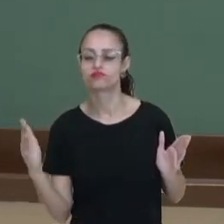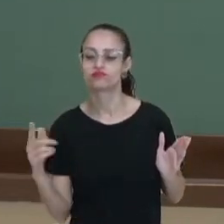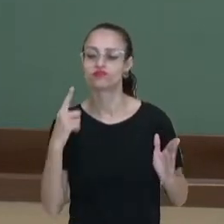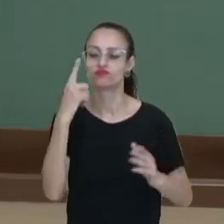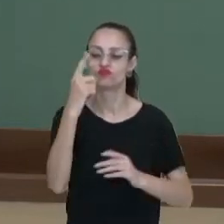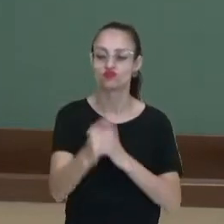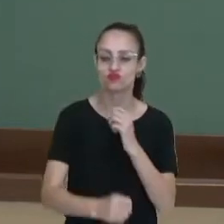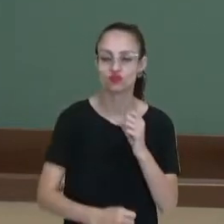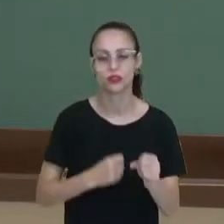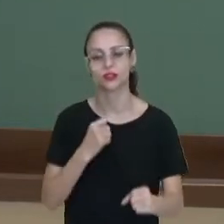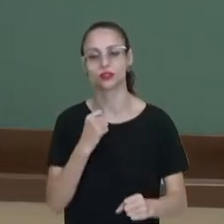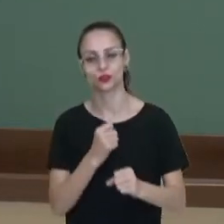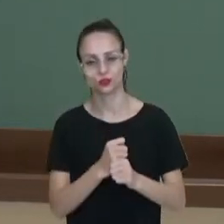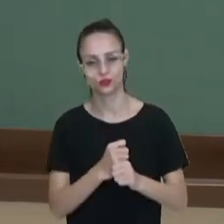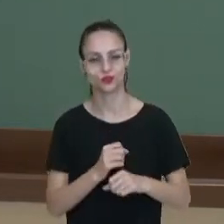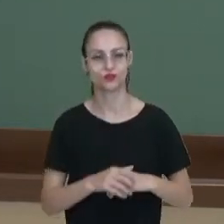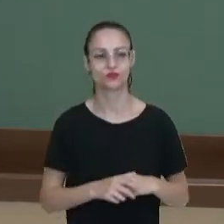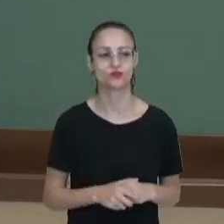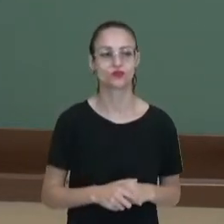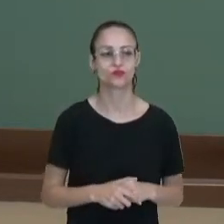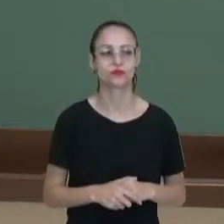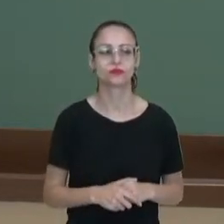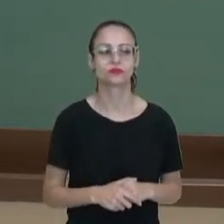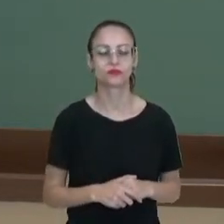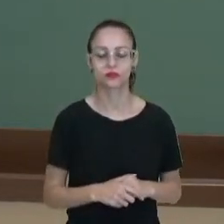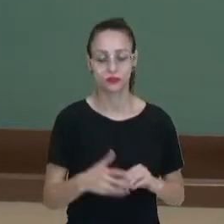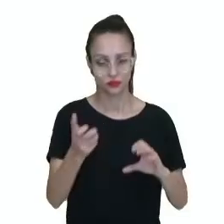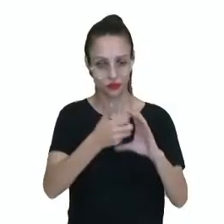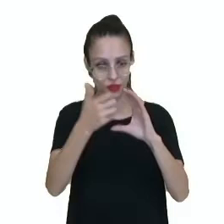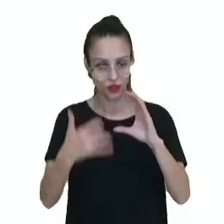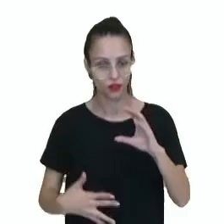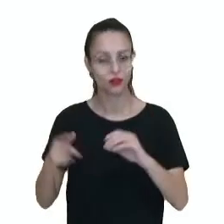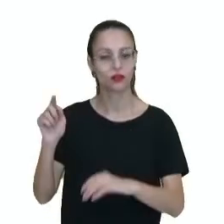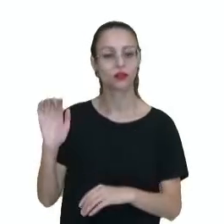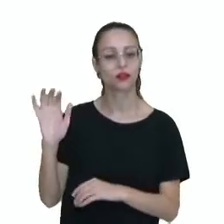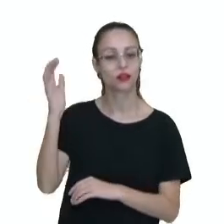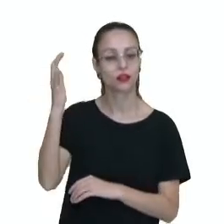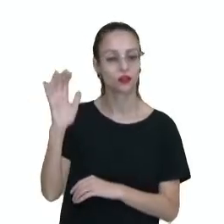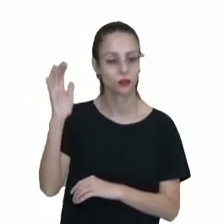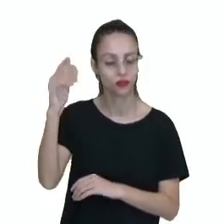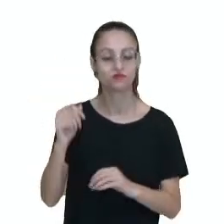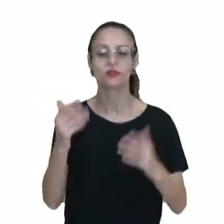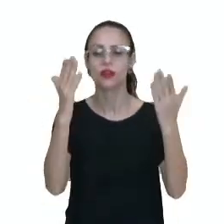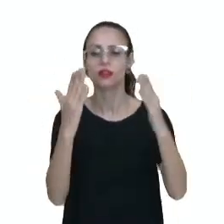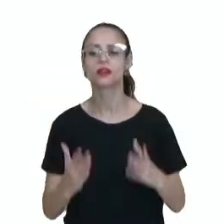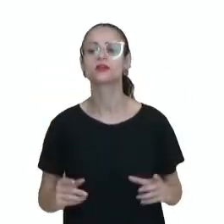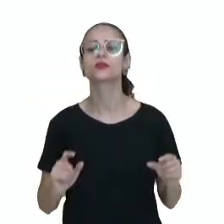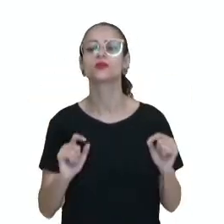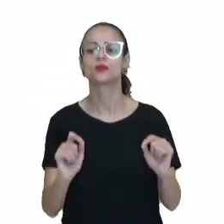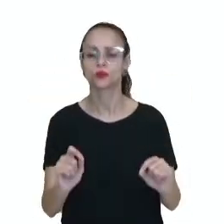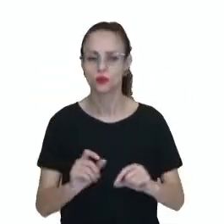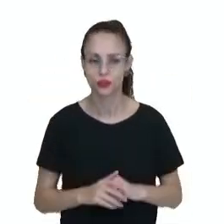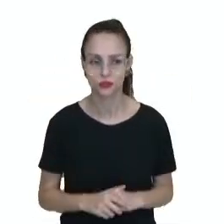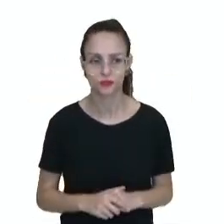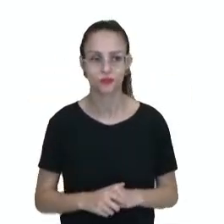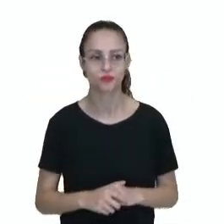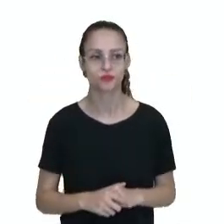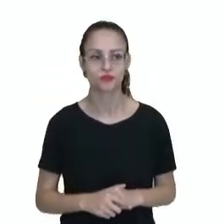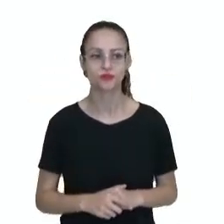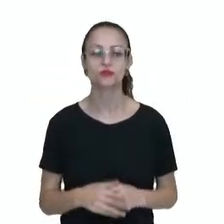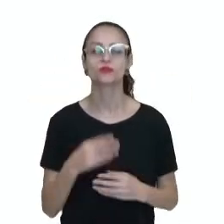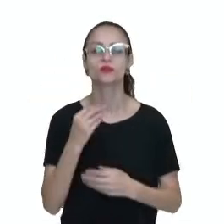período muito maior, o ano. Para caracterizar o clima, analisa-se o que, então, nessa região? O